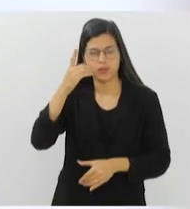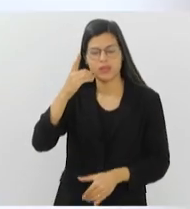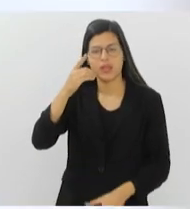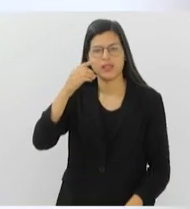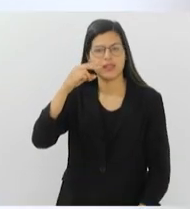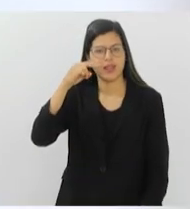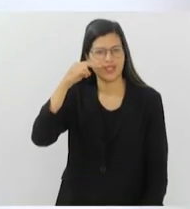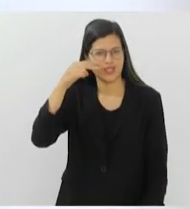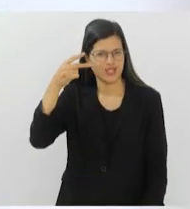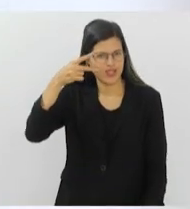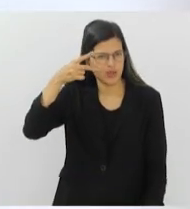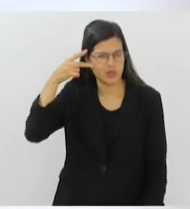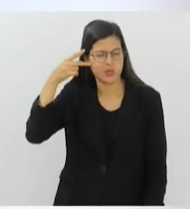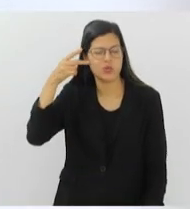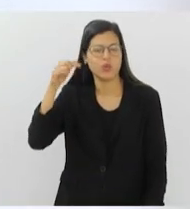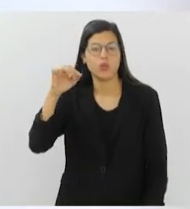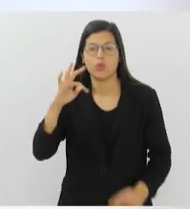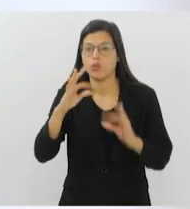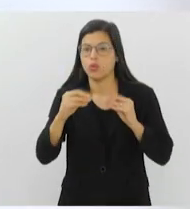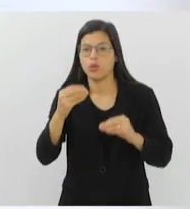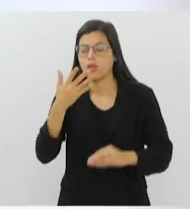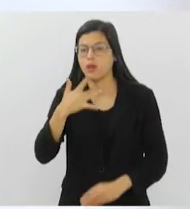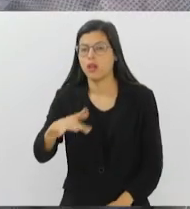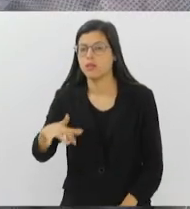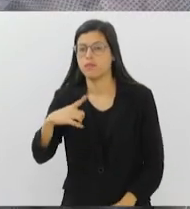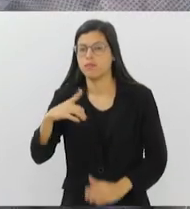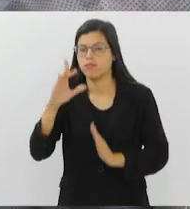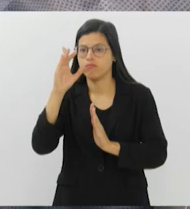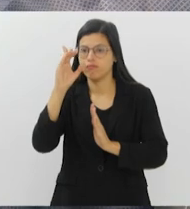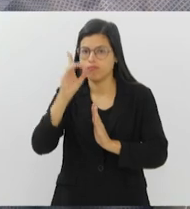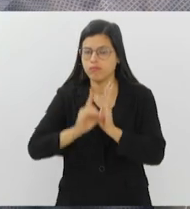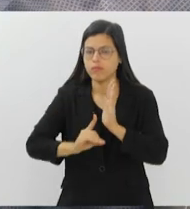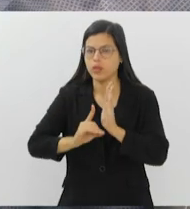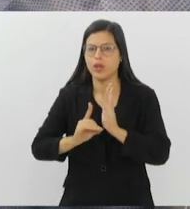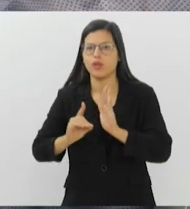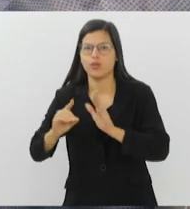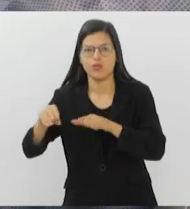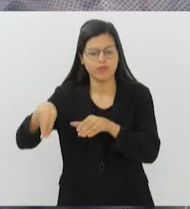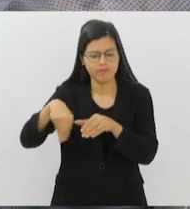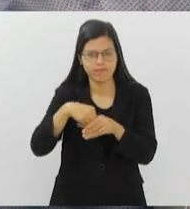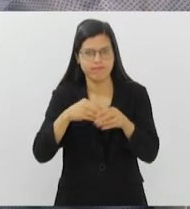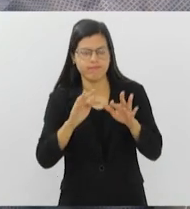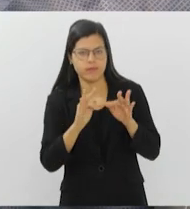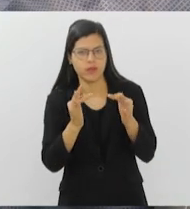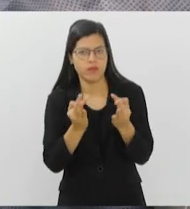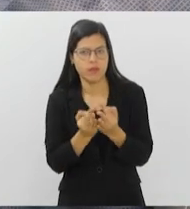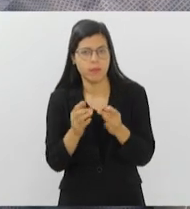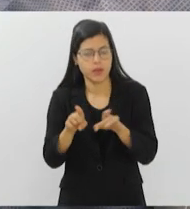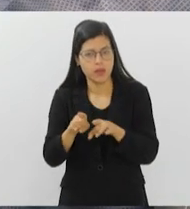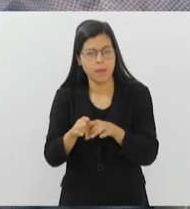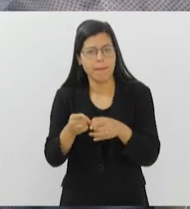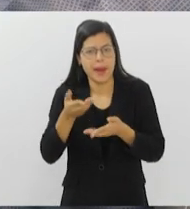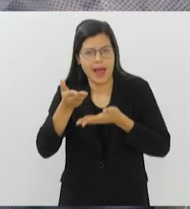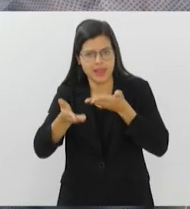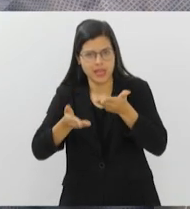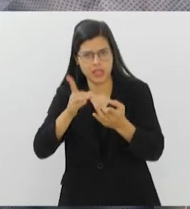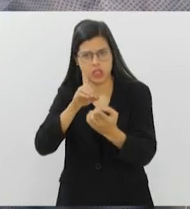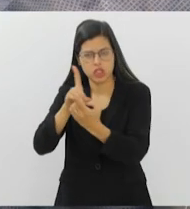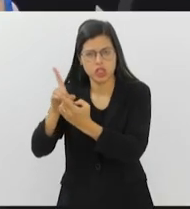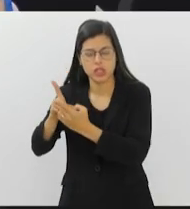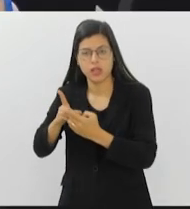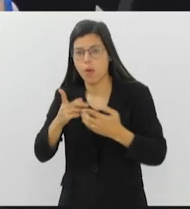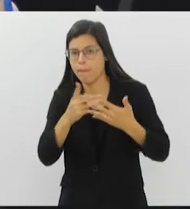toda criança tem o direito de estar em uma família e ser bem atendida nos mais diversos segmentos com prioridade